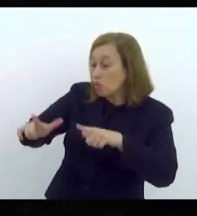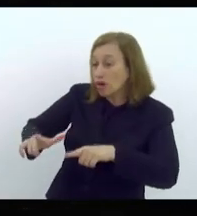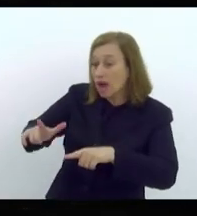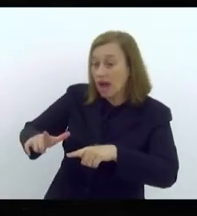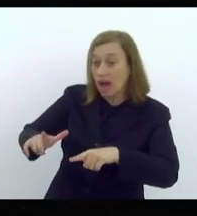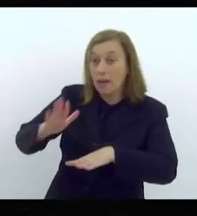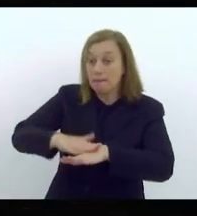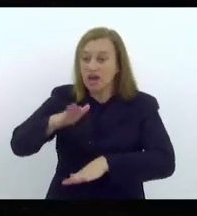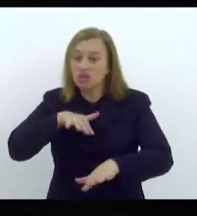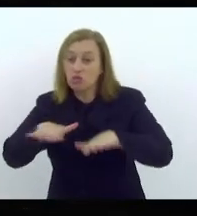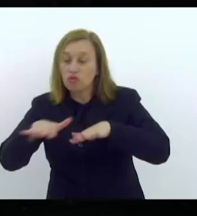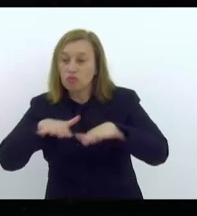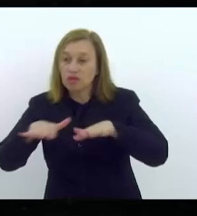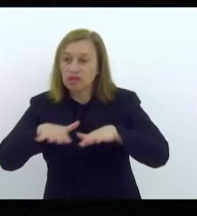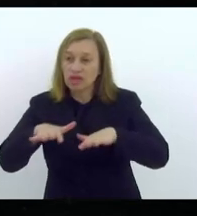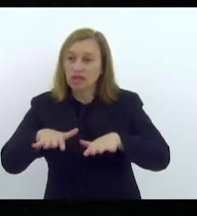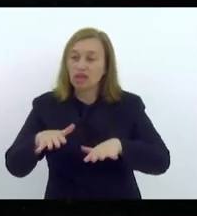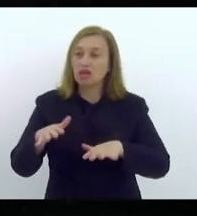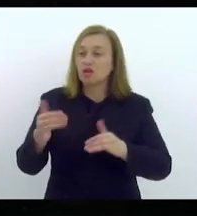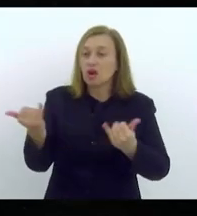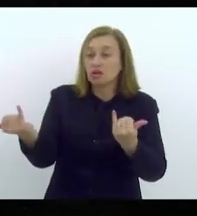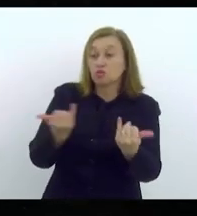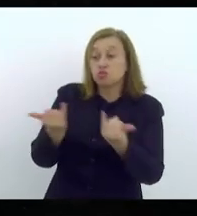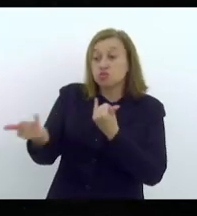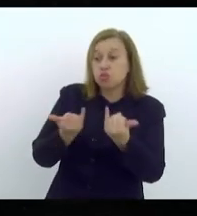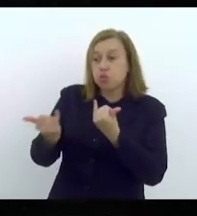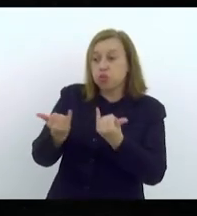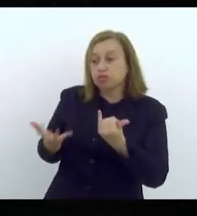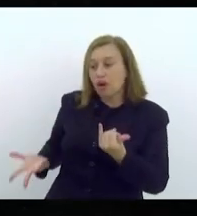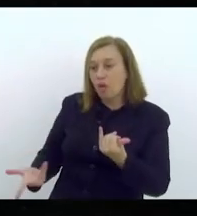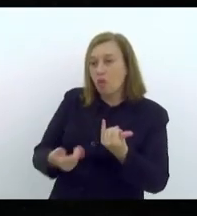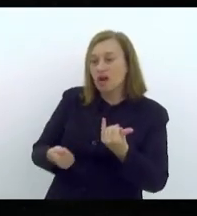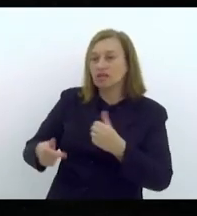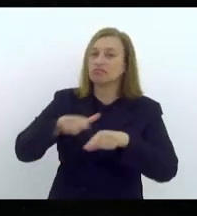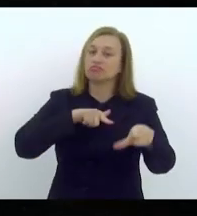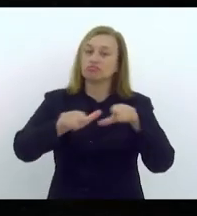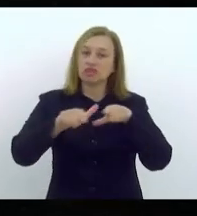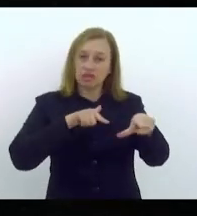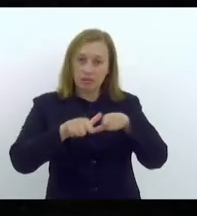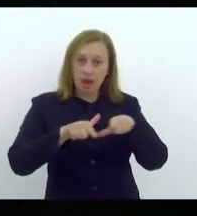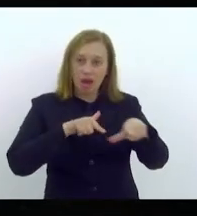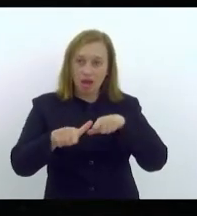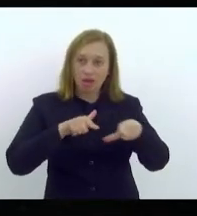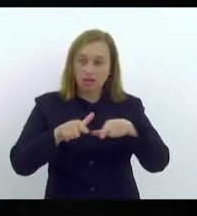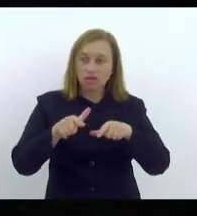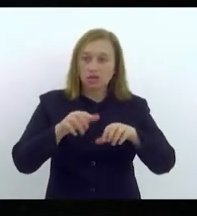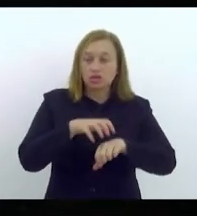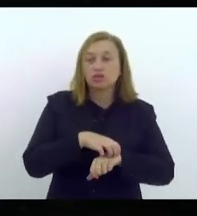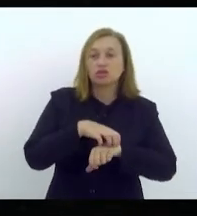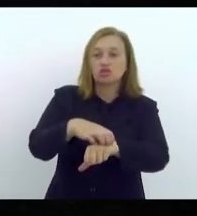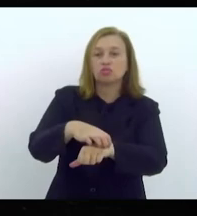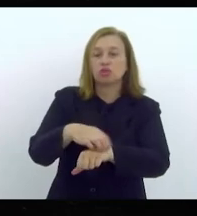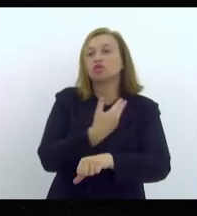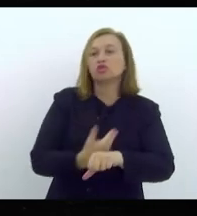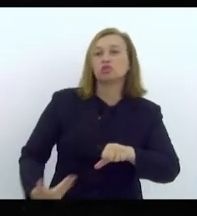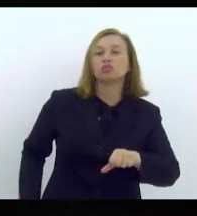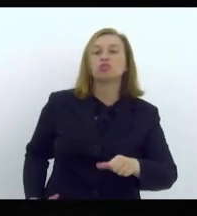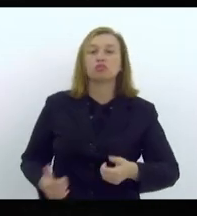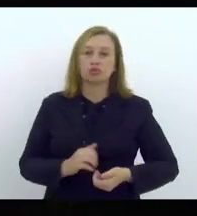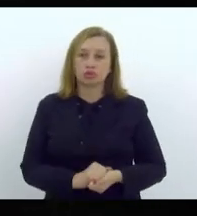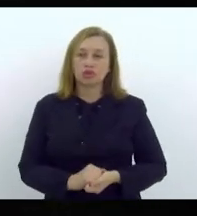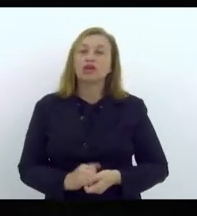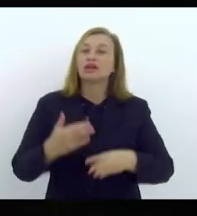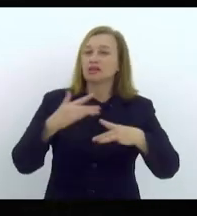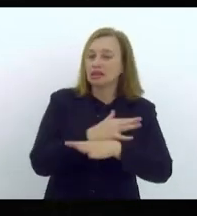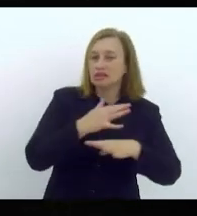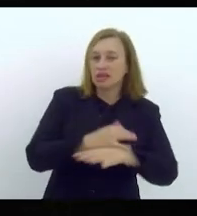E, com esses dados, a gente vai ter a melhoria na qualidade do serviço de transporte público coletivo na